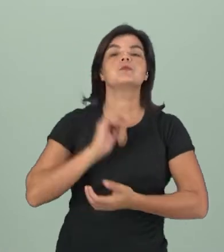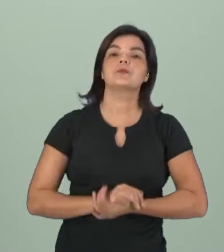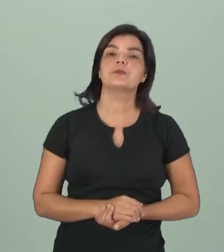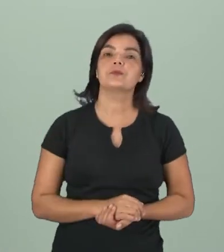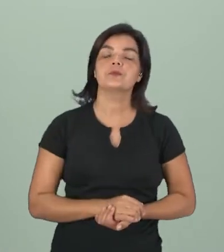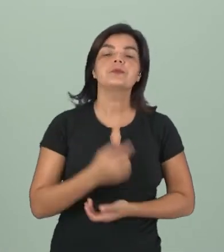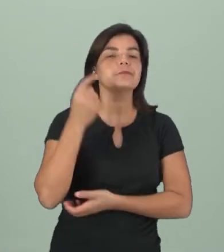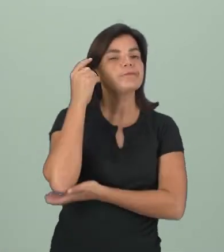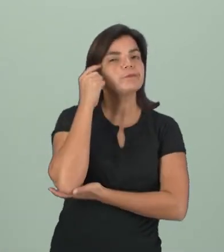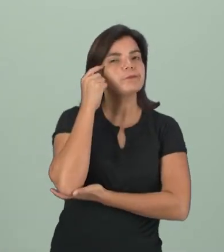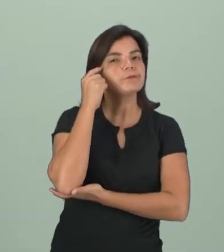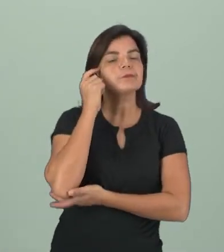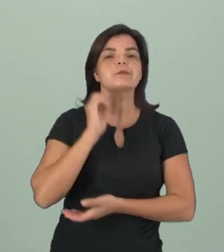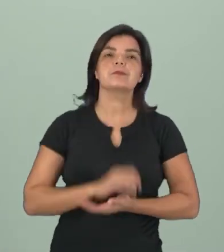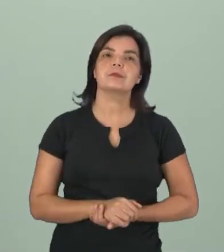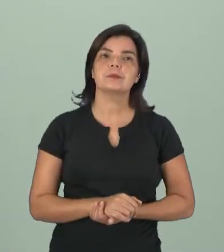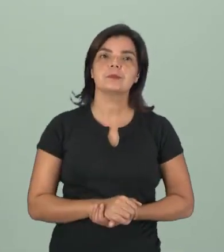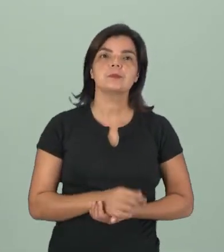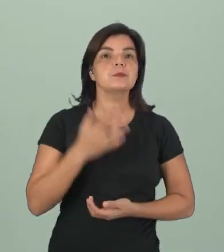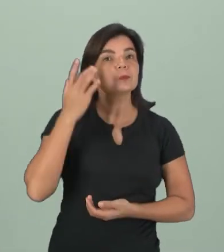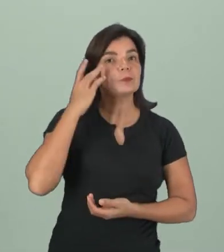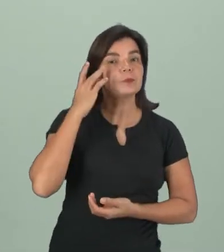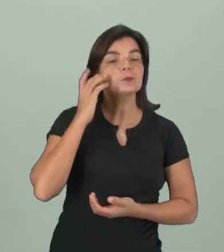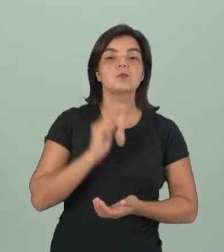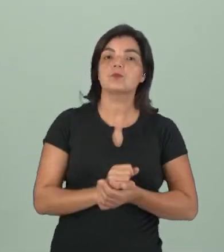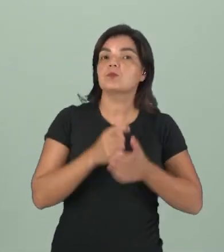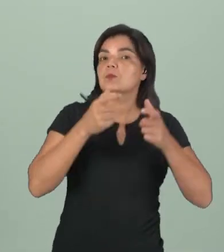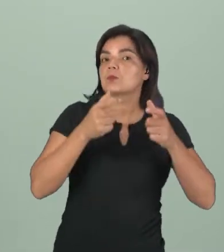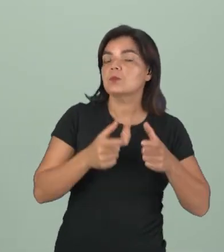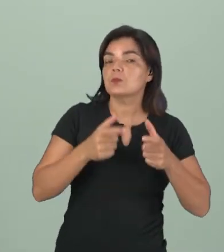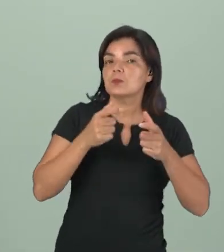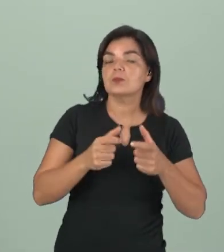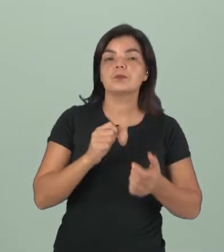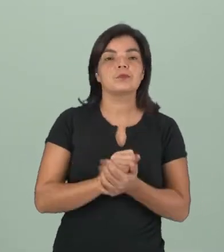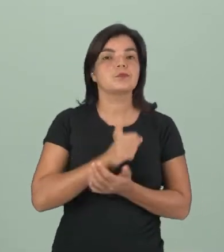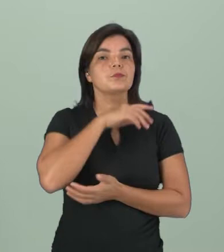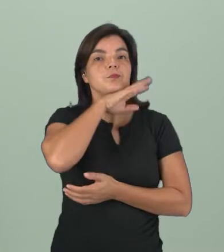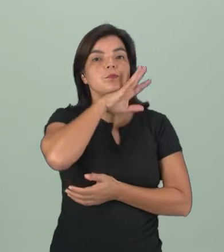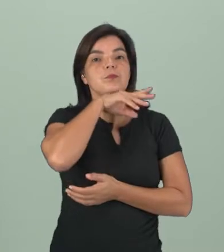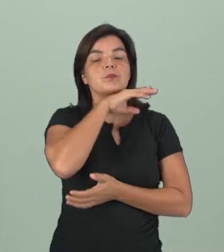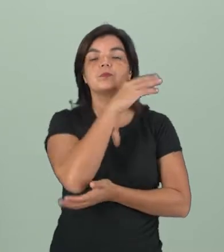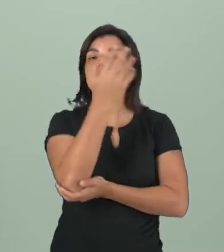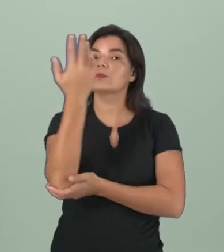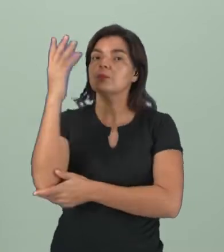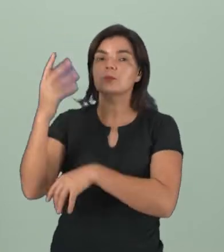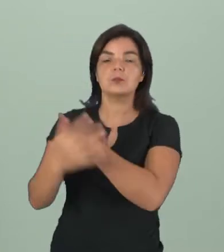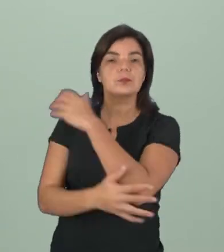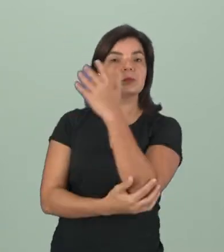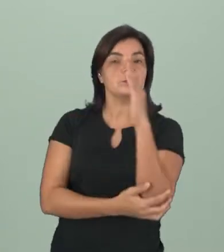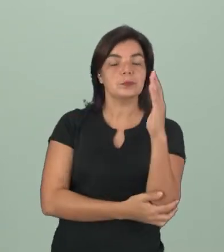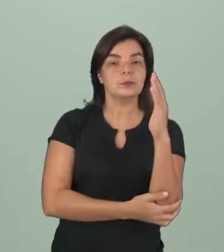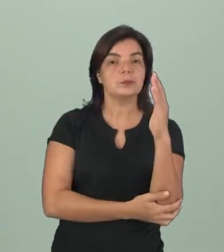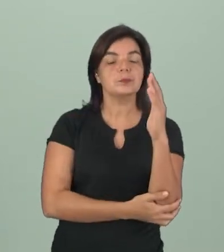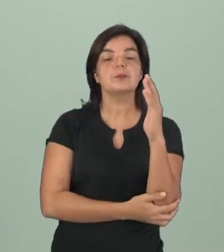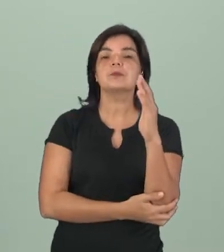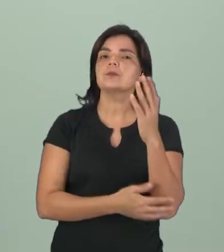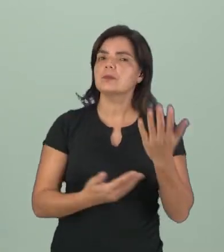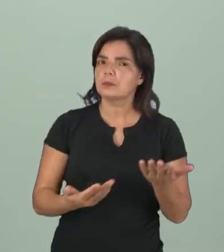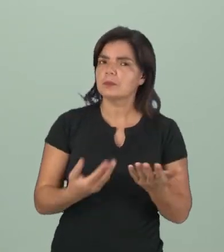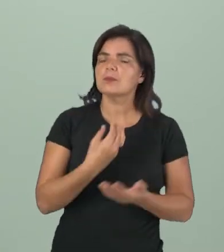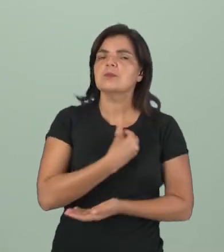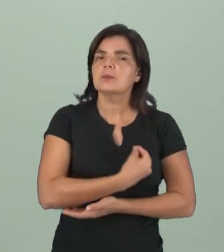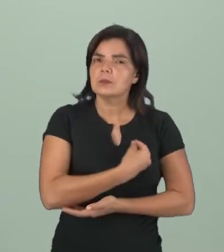refletir um pouquinho? Será que um lugar para os animais selvagens, esses animais silvestres,